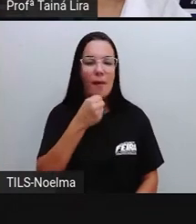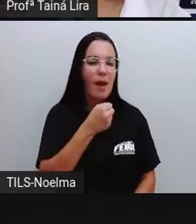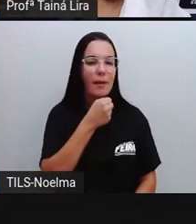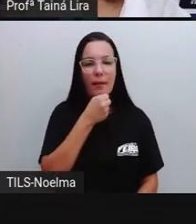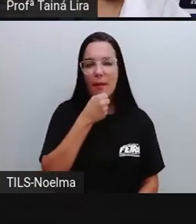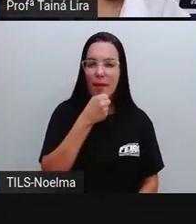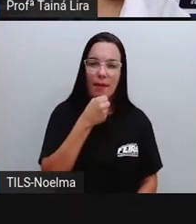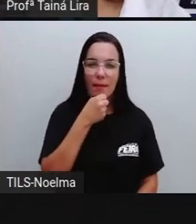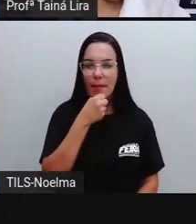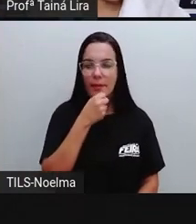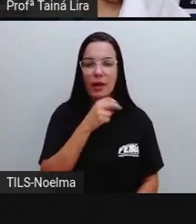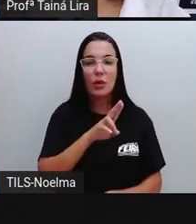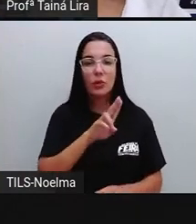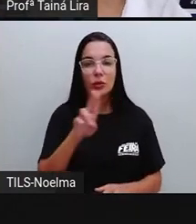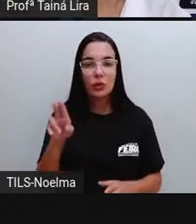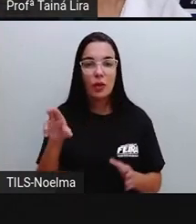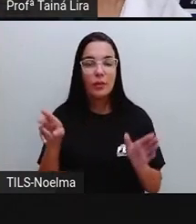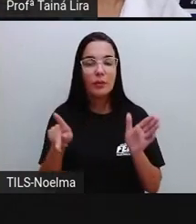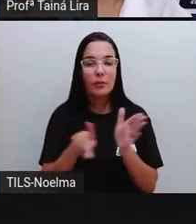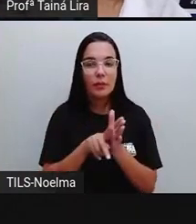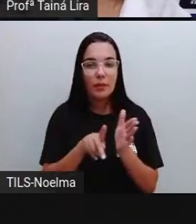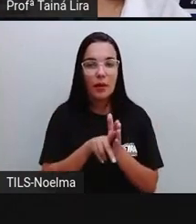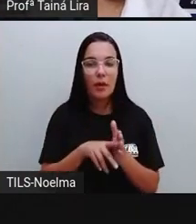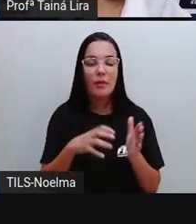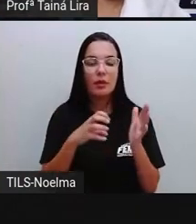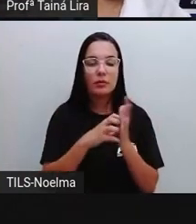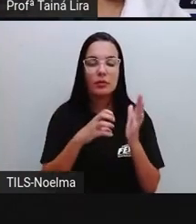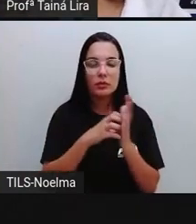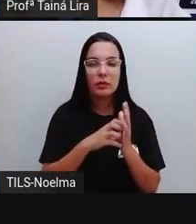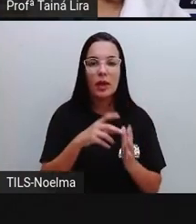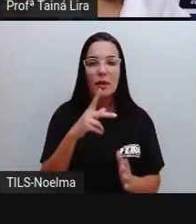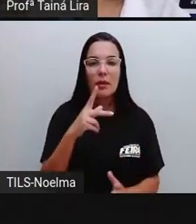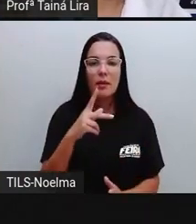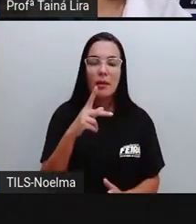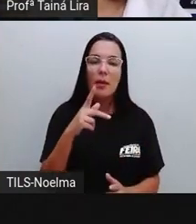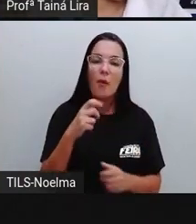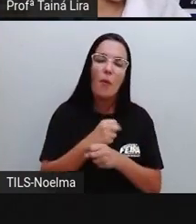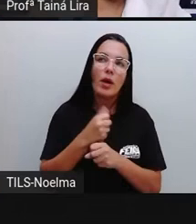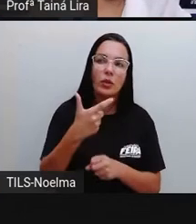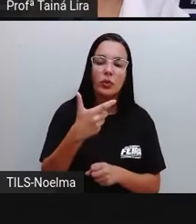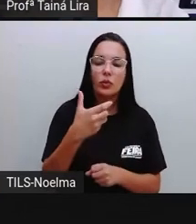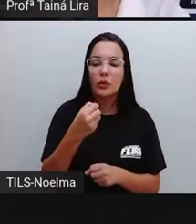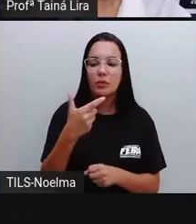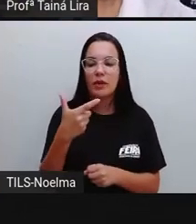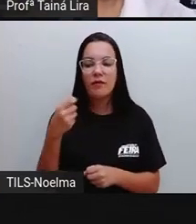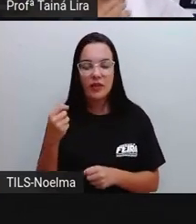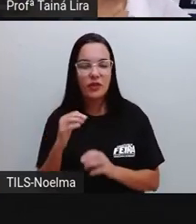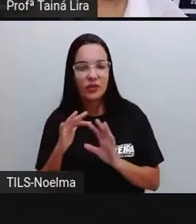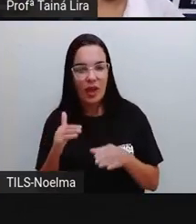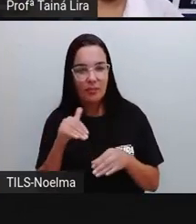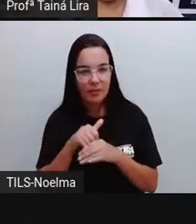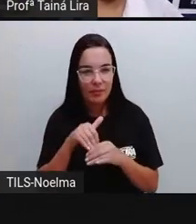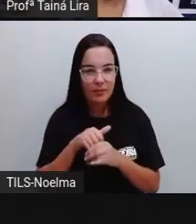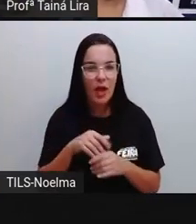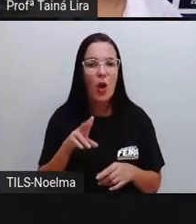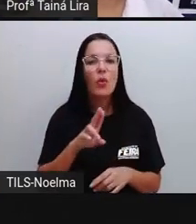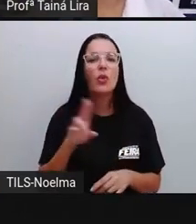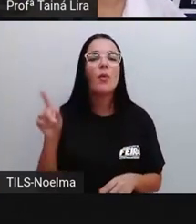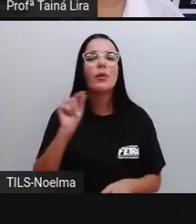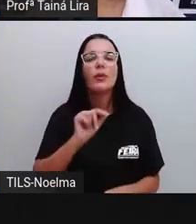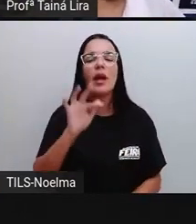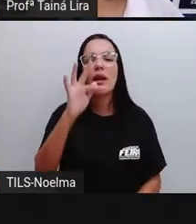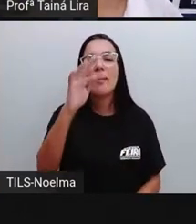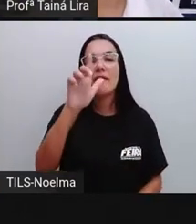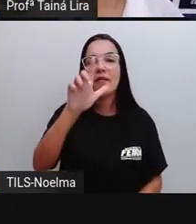ele conseguiu se eleger nas eleições de 2020. O nome dele, lá no documento, né,